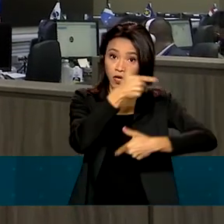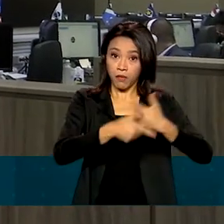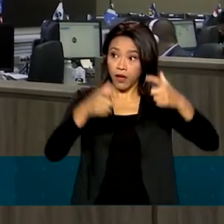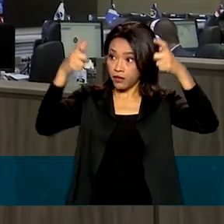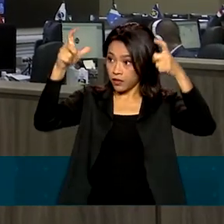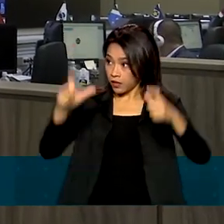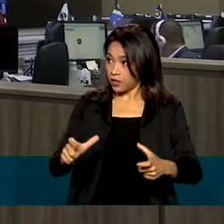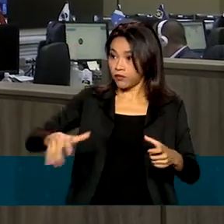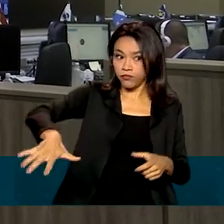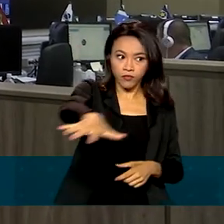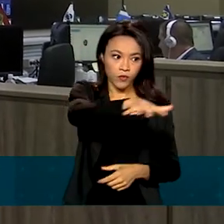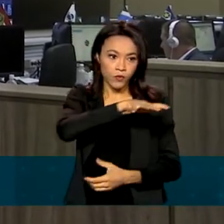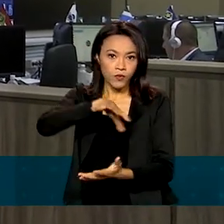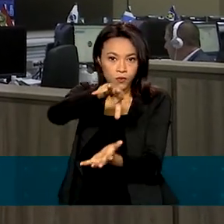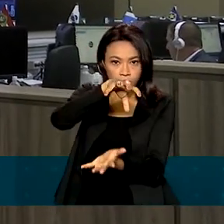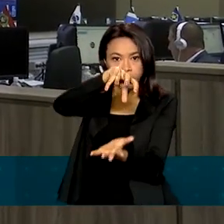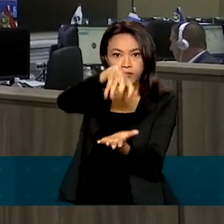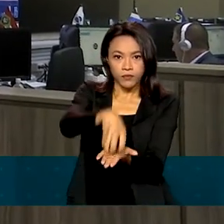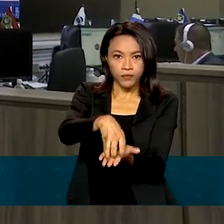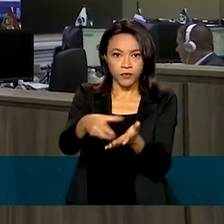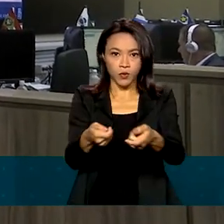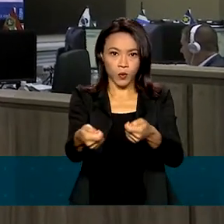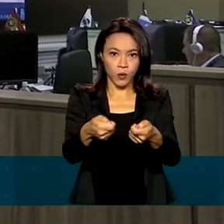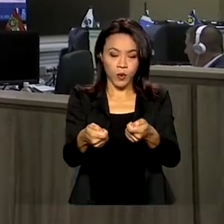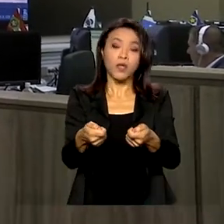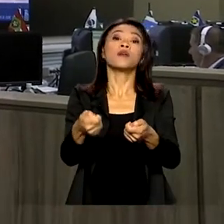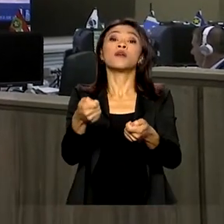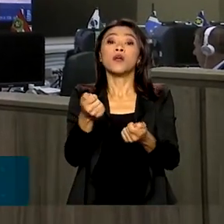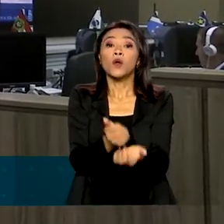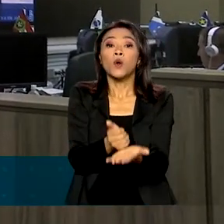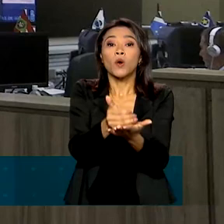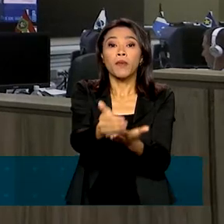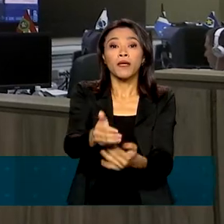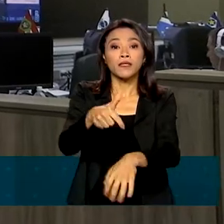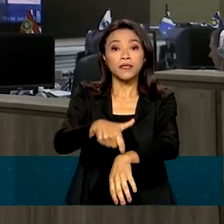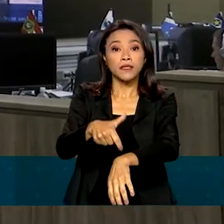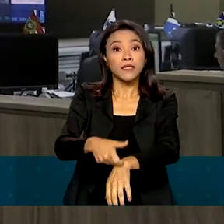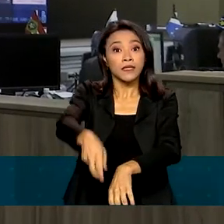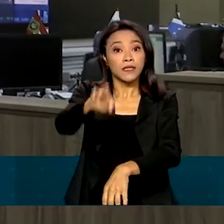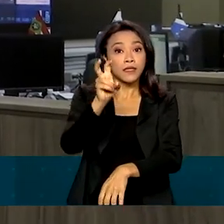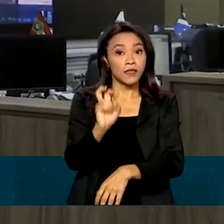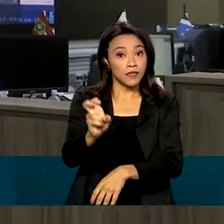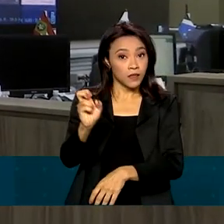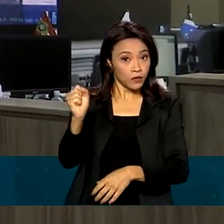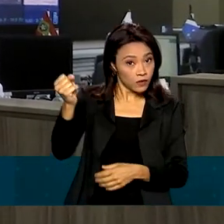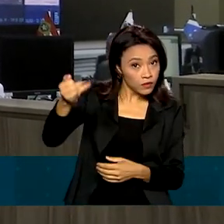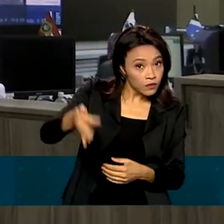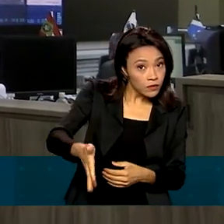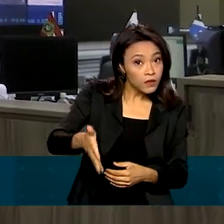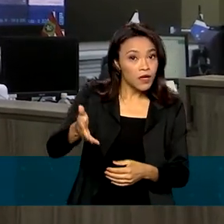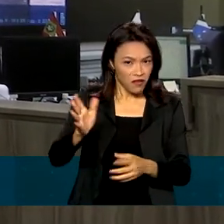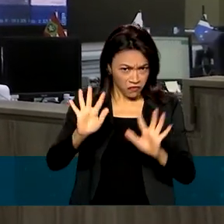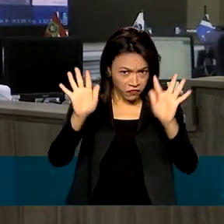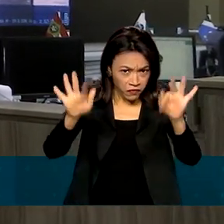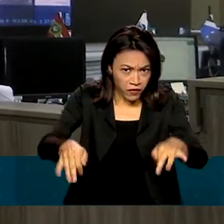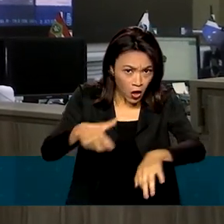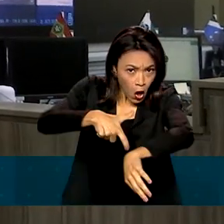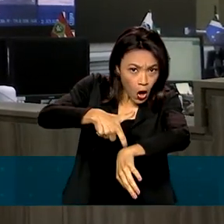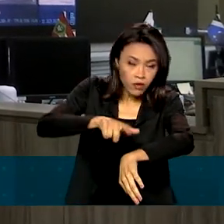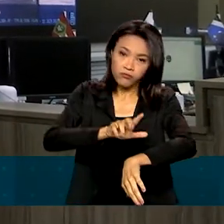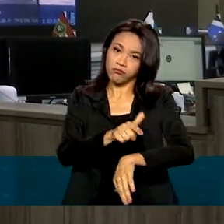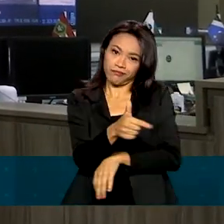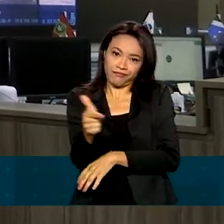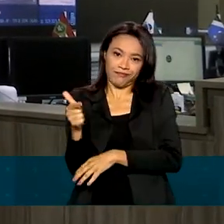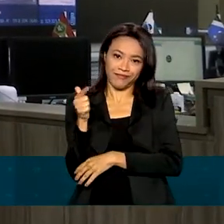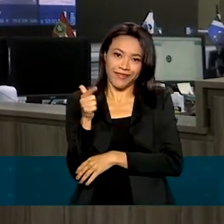Integrado de Comando e Controle Nacional começam a partir das 5 horas da manhã e não tem horário para terminar. Boletins e